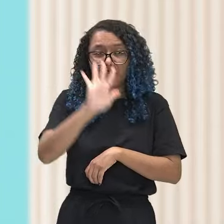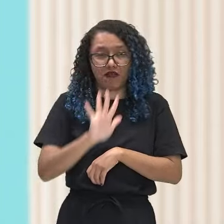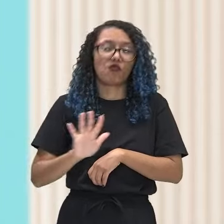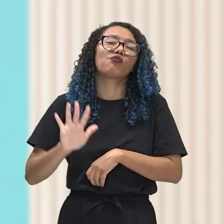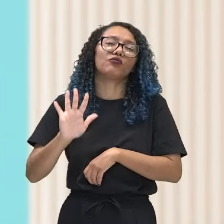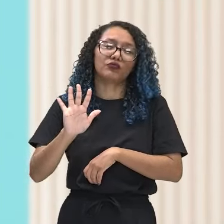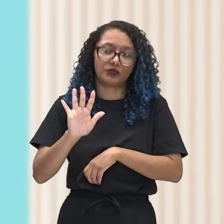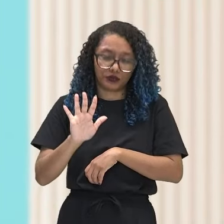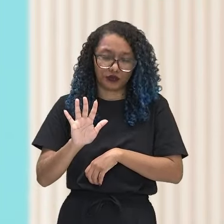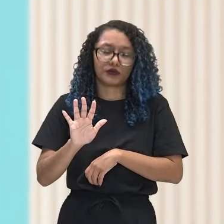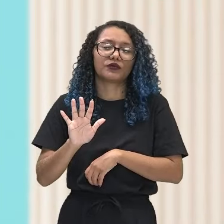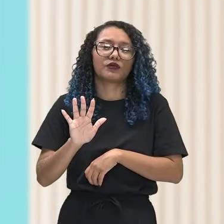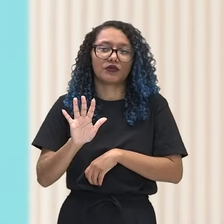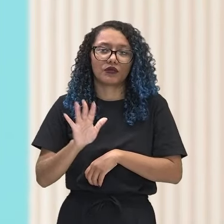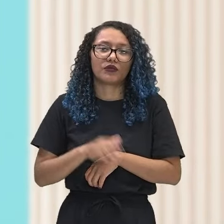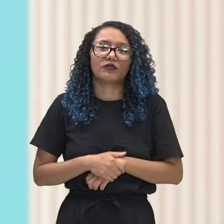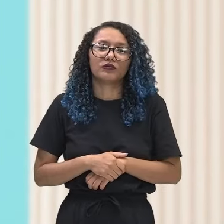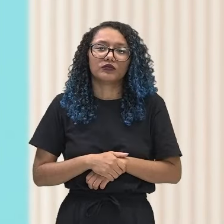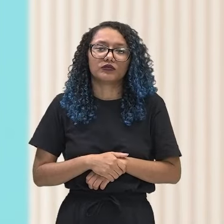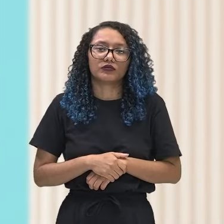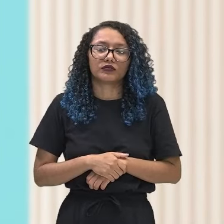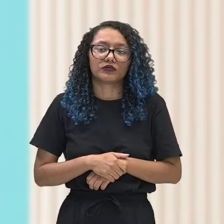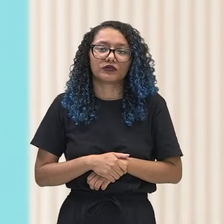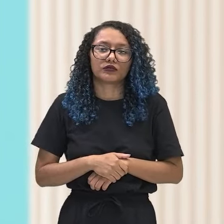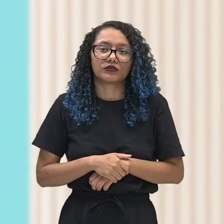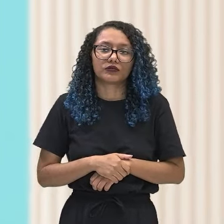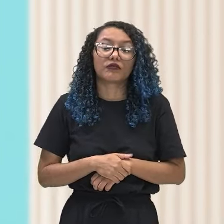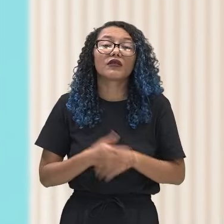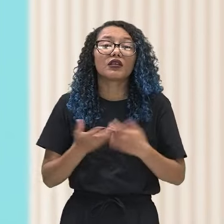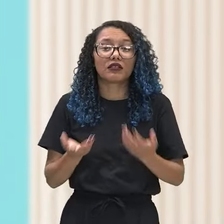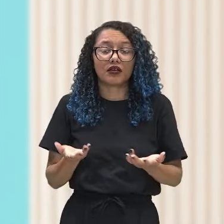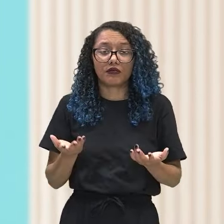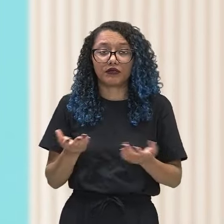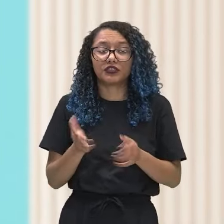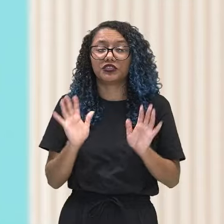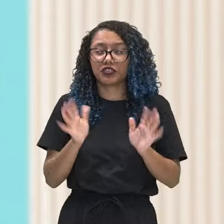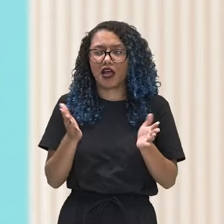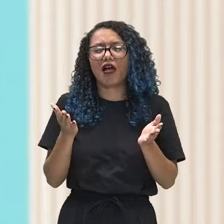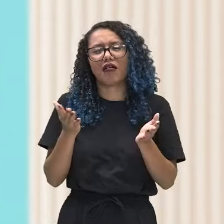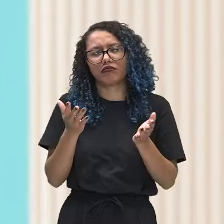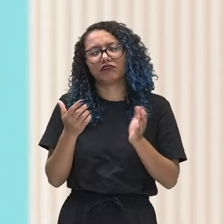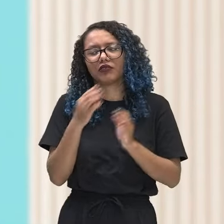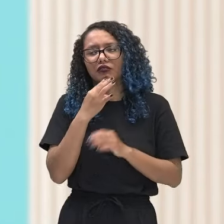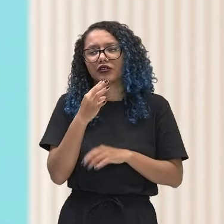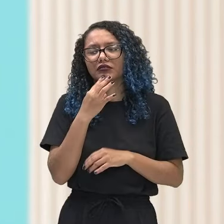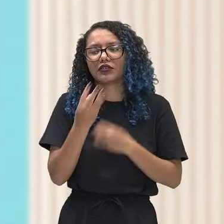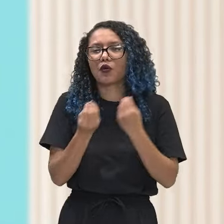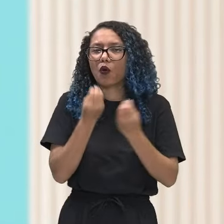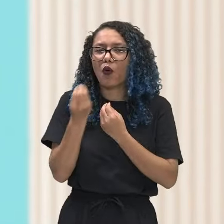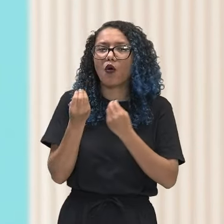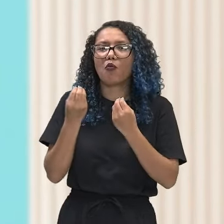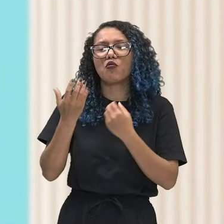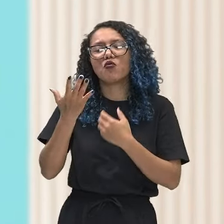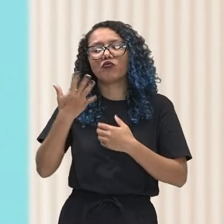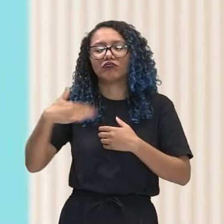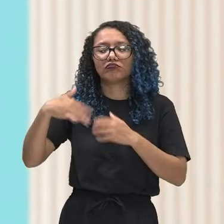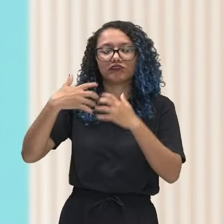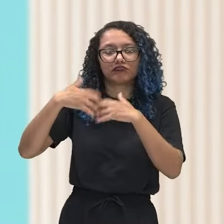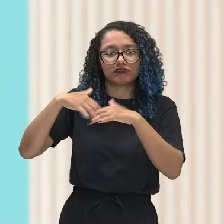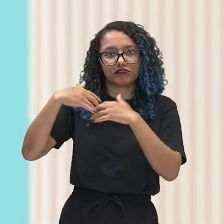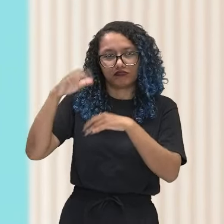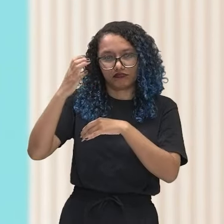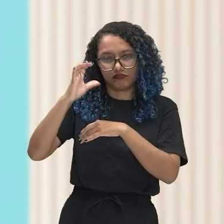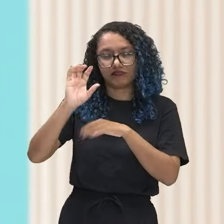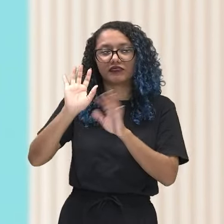conhecendo já essa parte neurocientífica da juventude, podendo já entender como que se